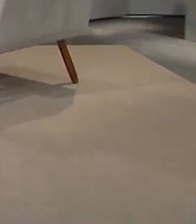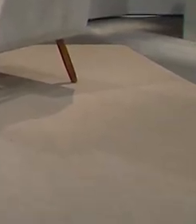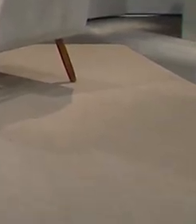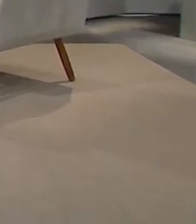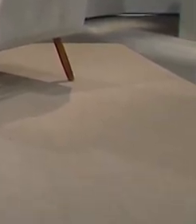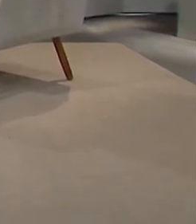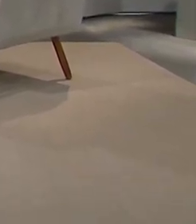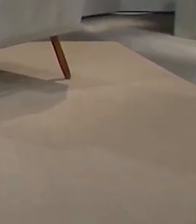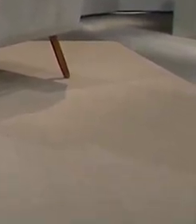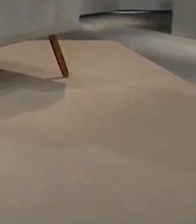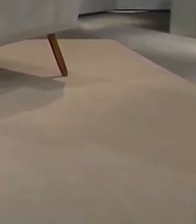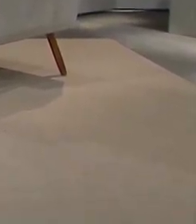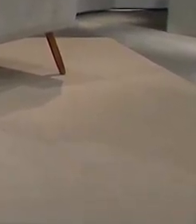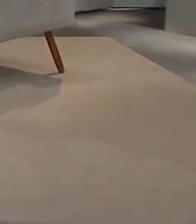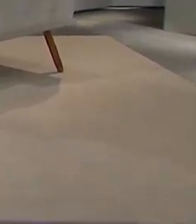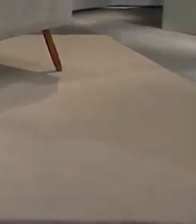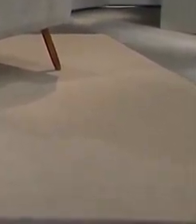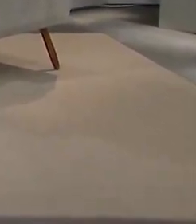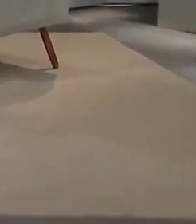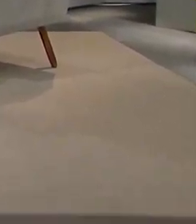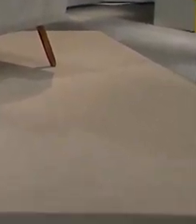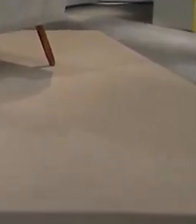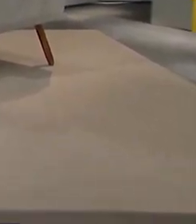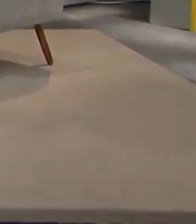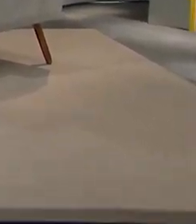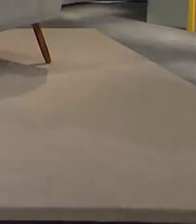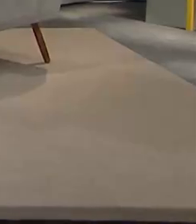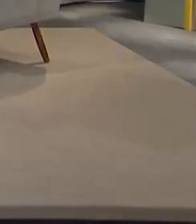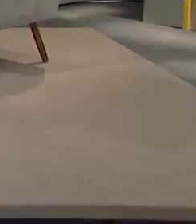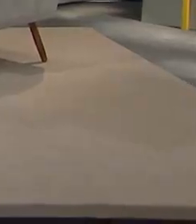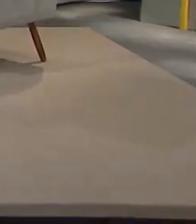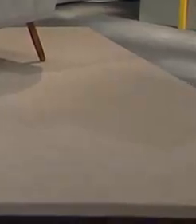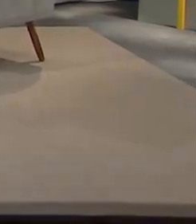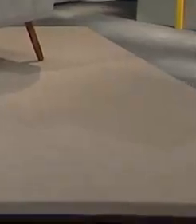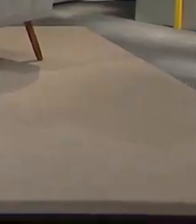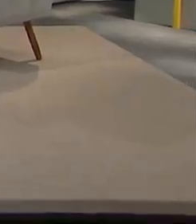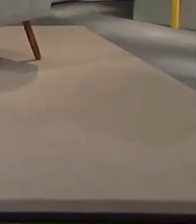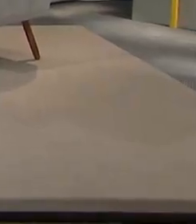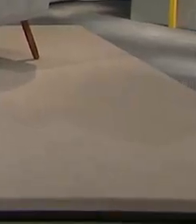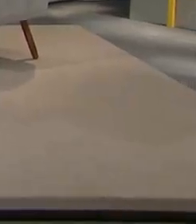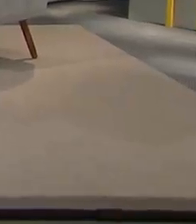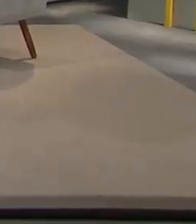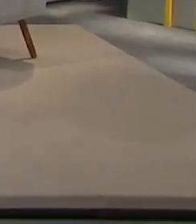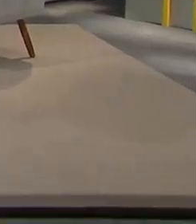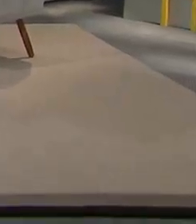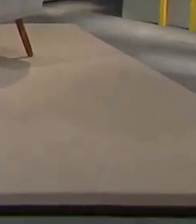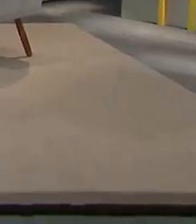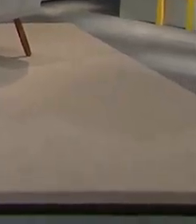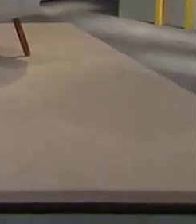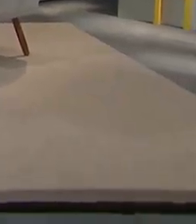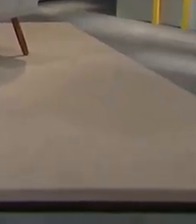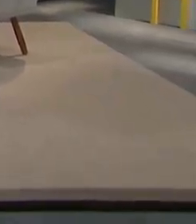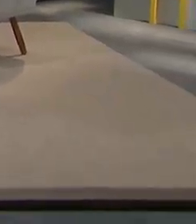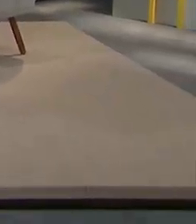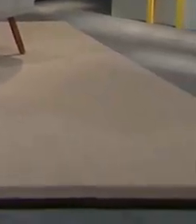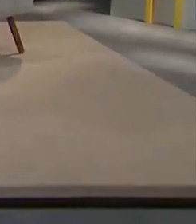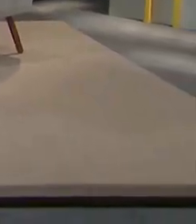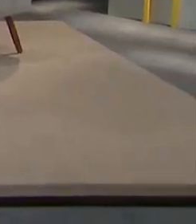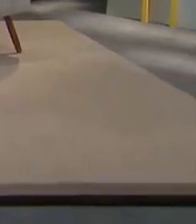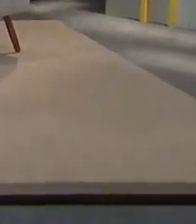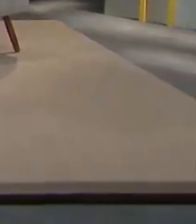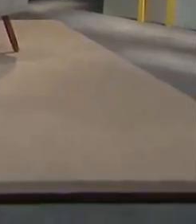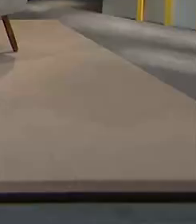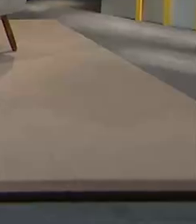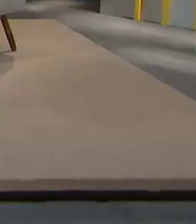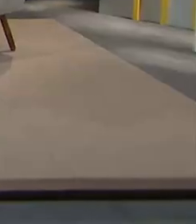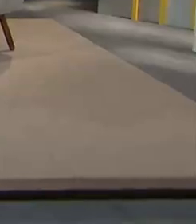Brasil.